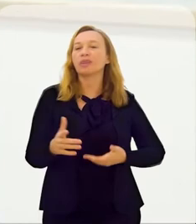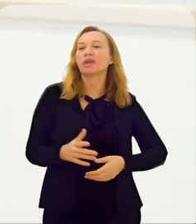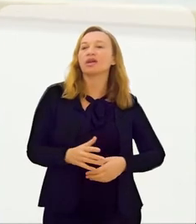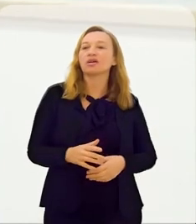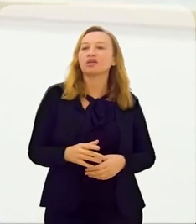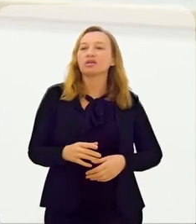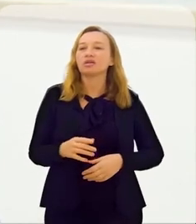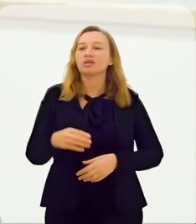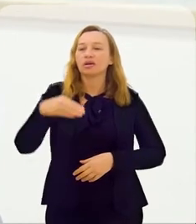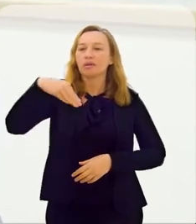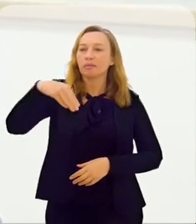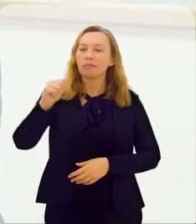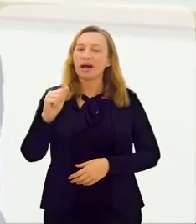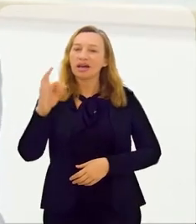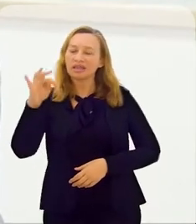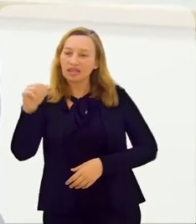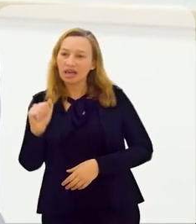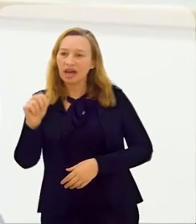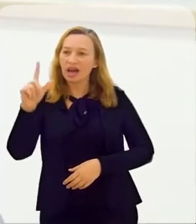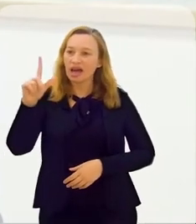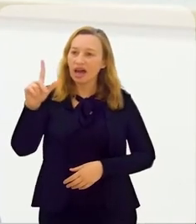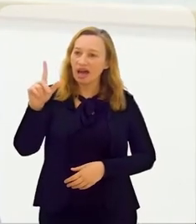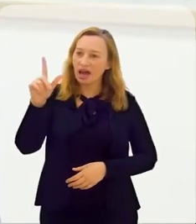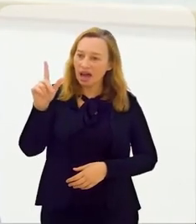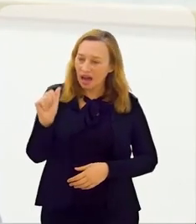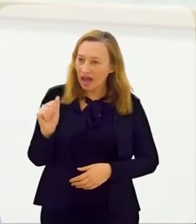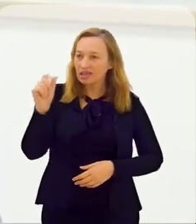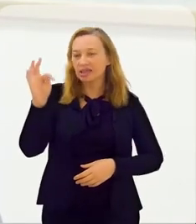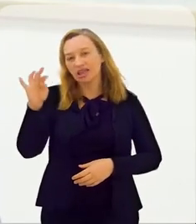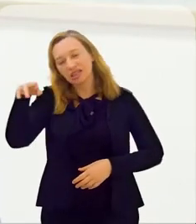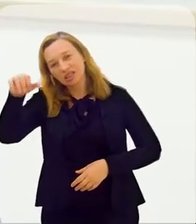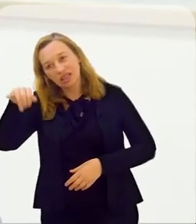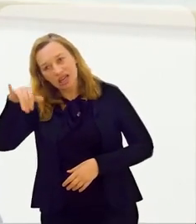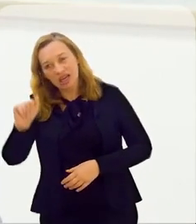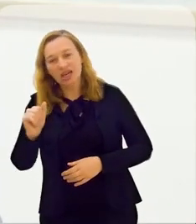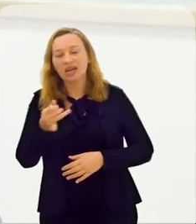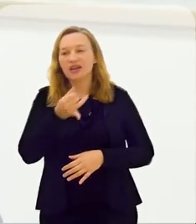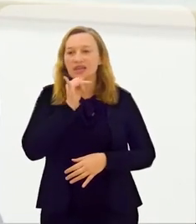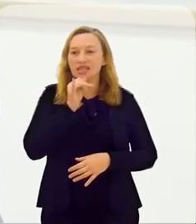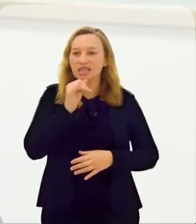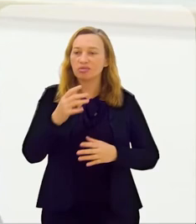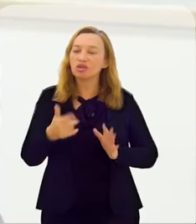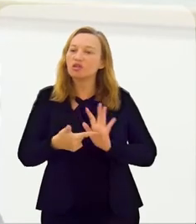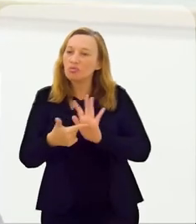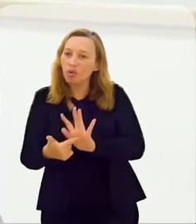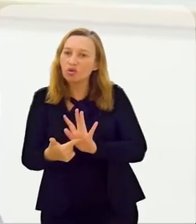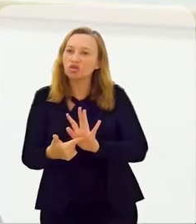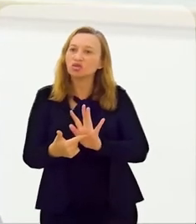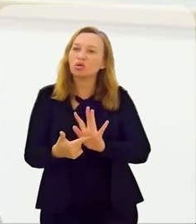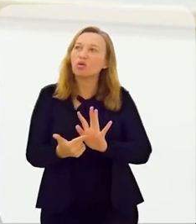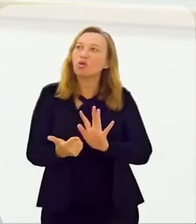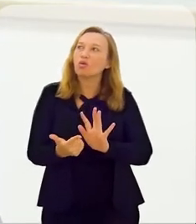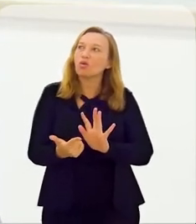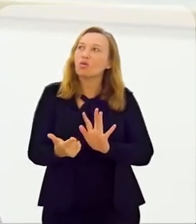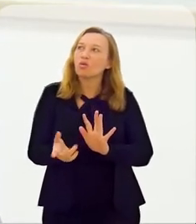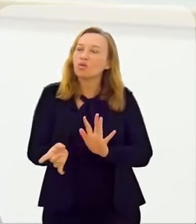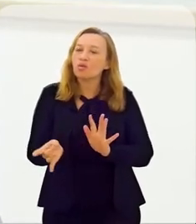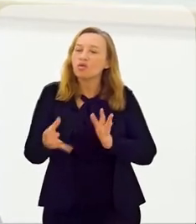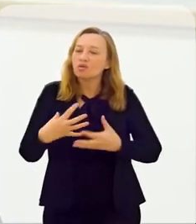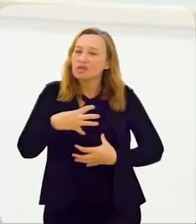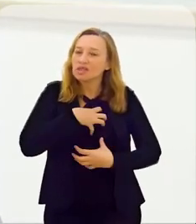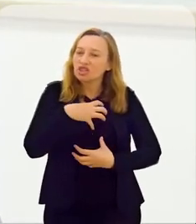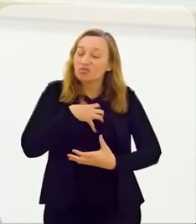seja no Pantanal, seja nos Pampas Gaúchos, seja na Mata Atlântica, nós temos exemplos que dignificam e que mostram